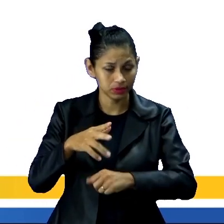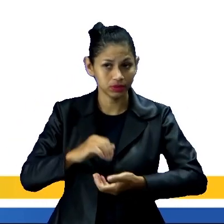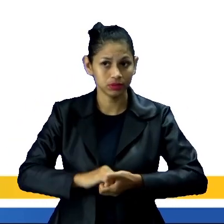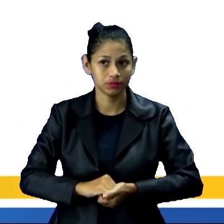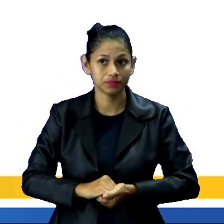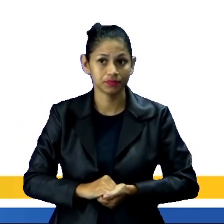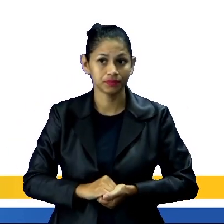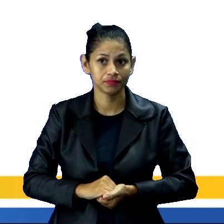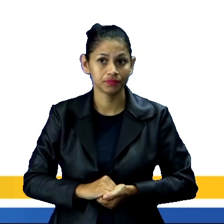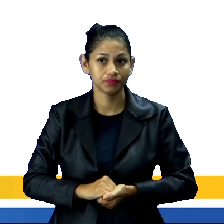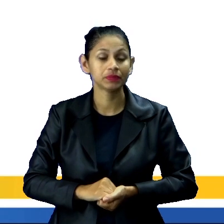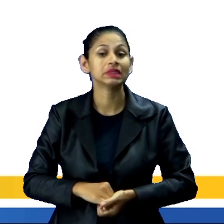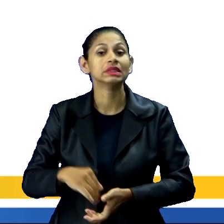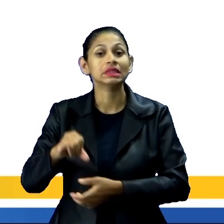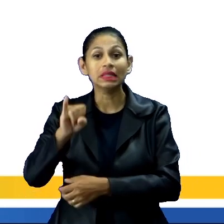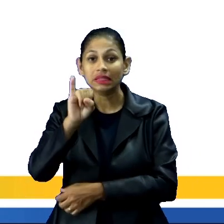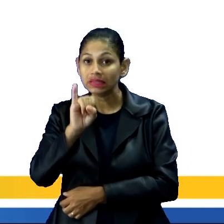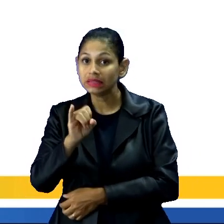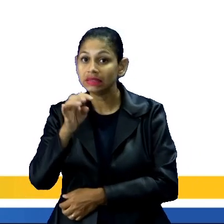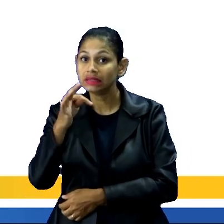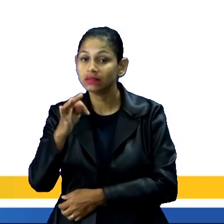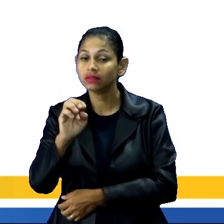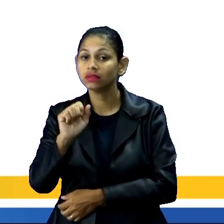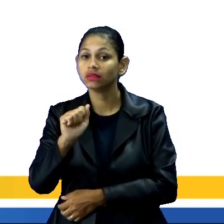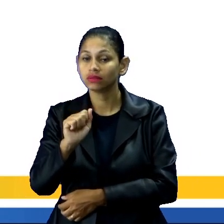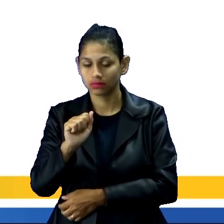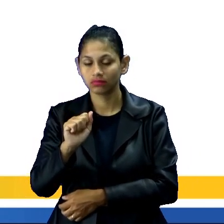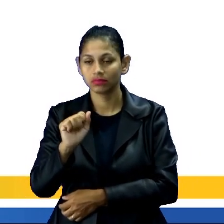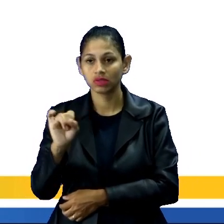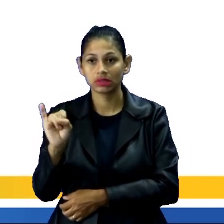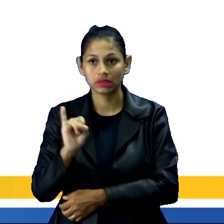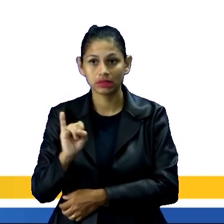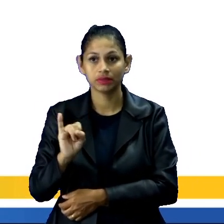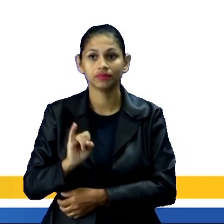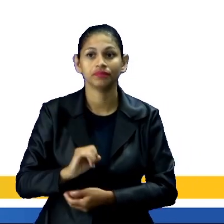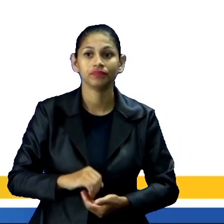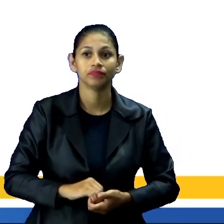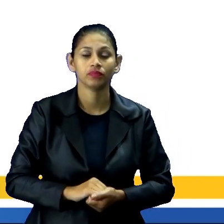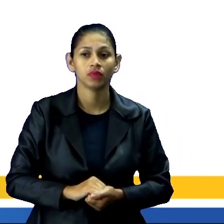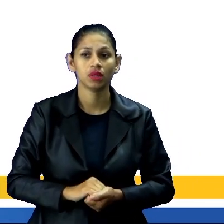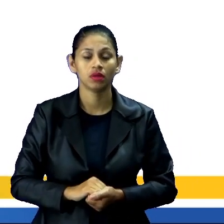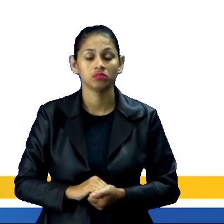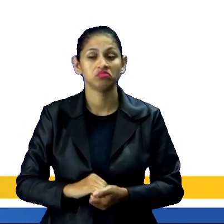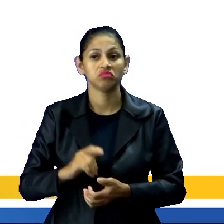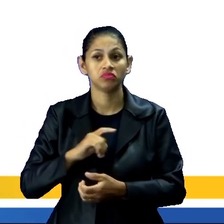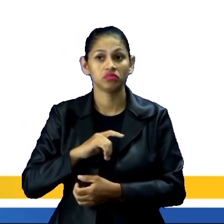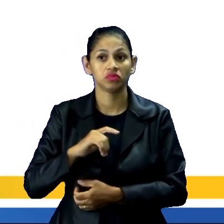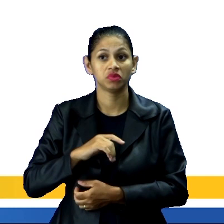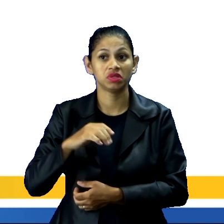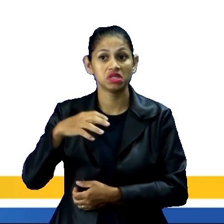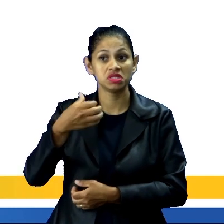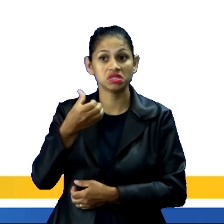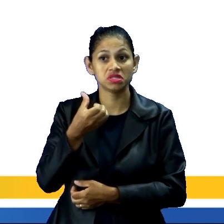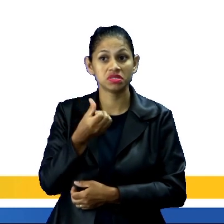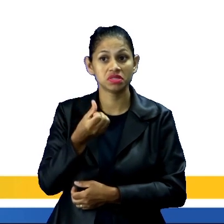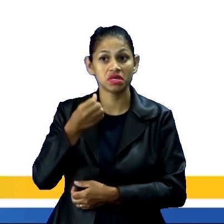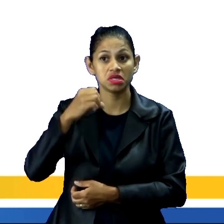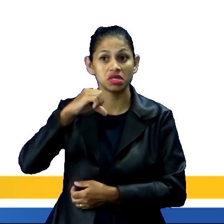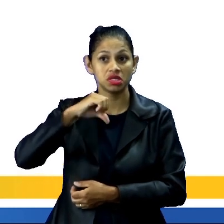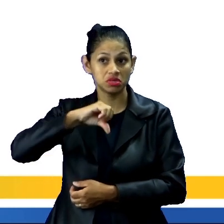seria os italianos, você observar. Porque eu tenho 694.489